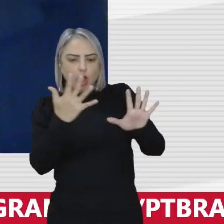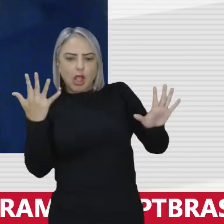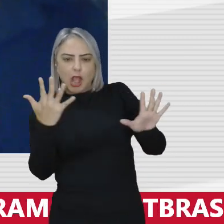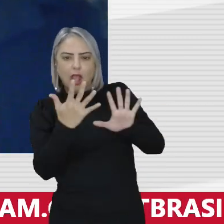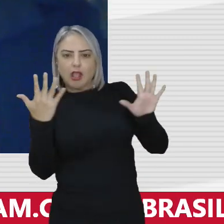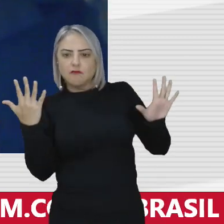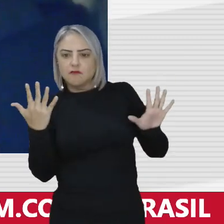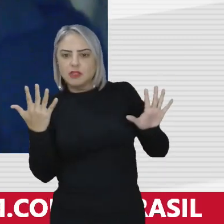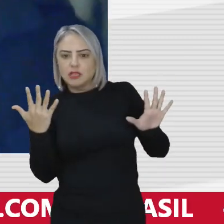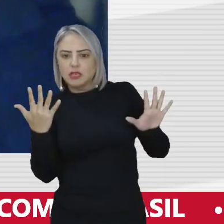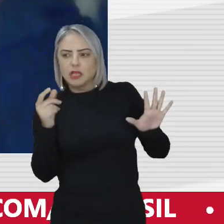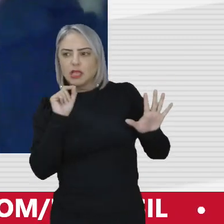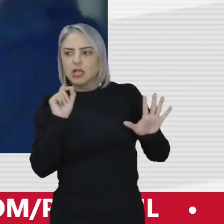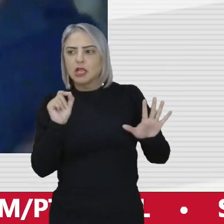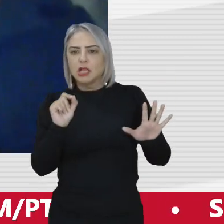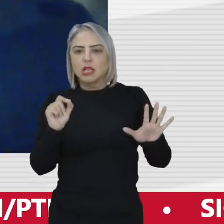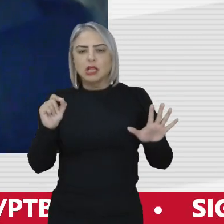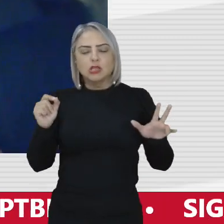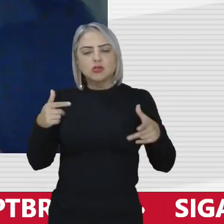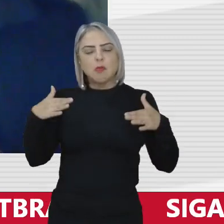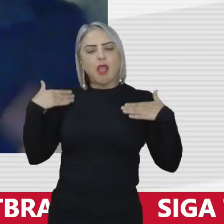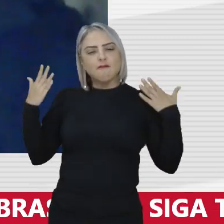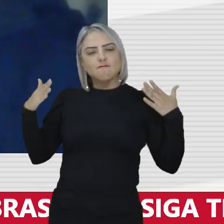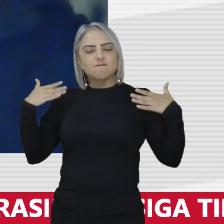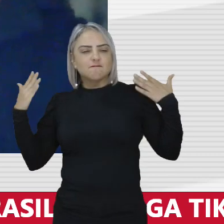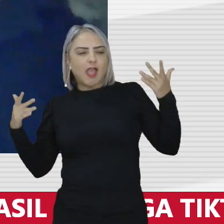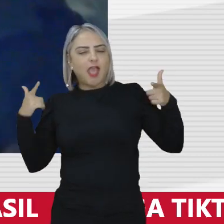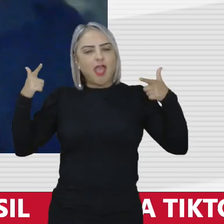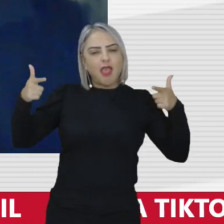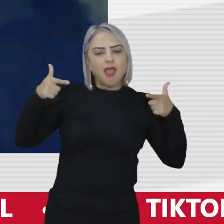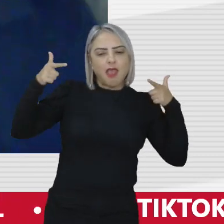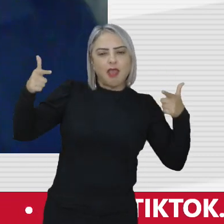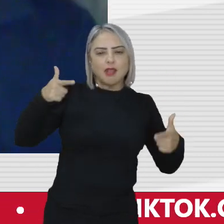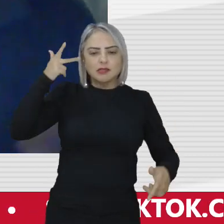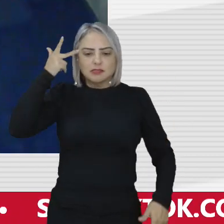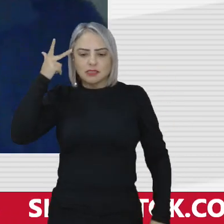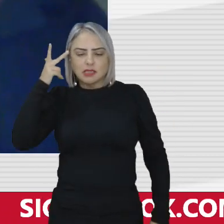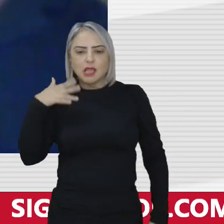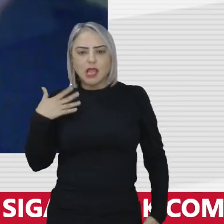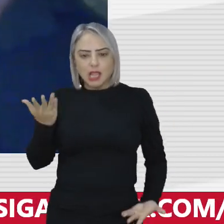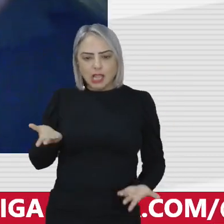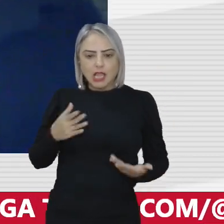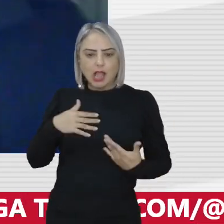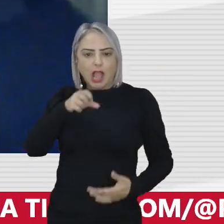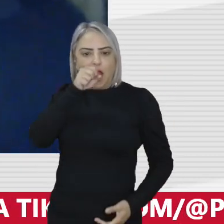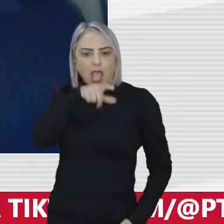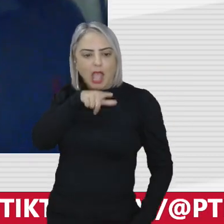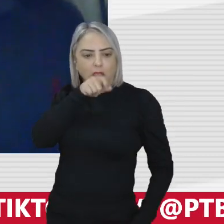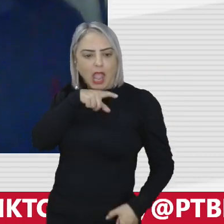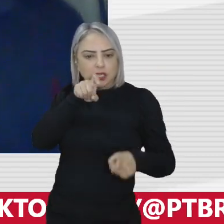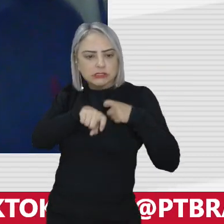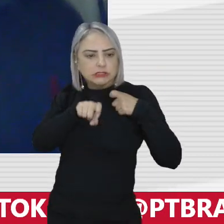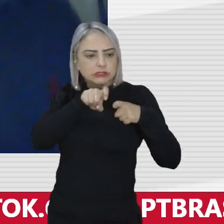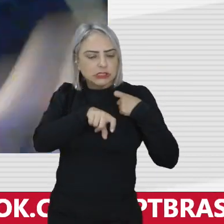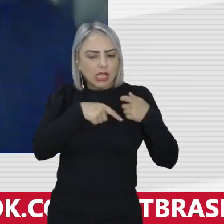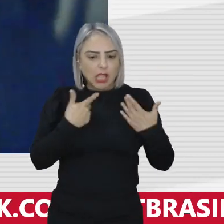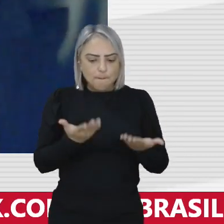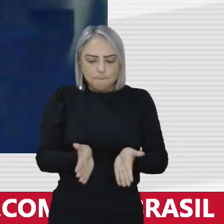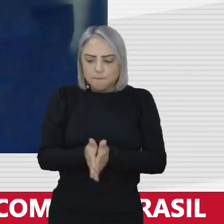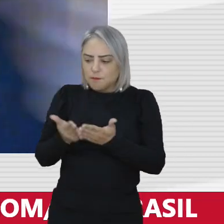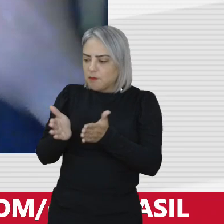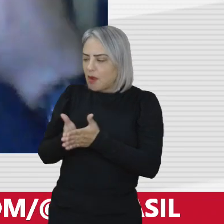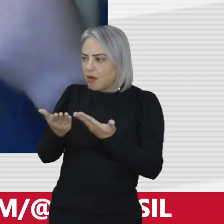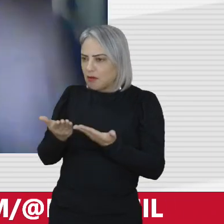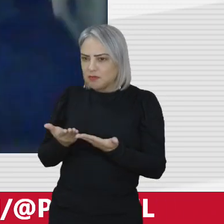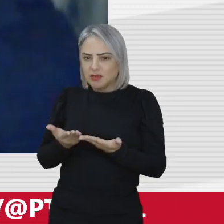de um de uma balada em São Paulo e que elas podem ser facilmente abusadas porque elas são pobres ou